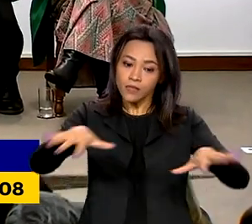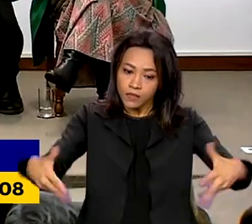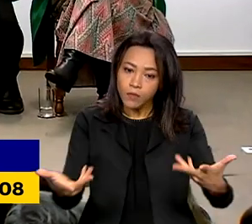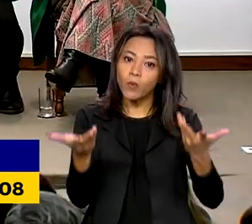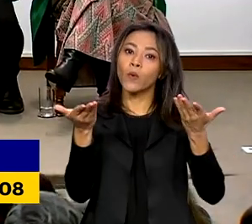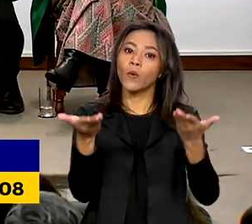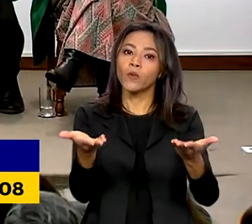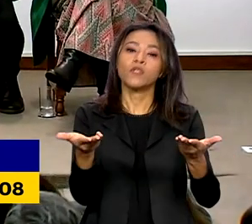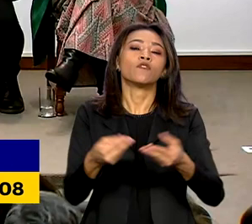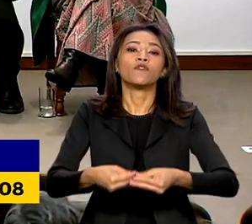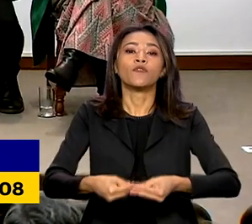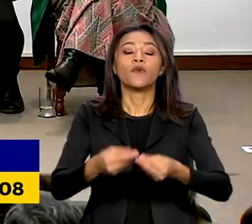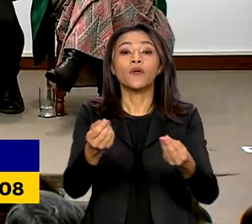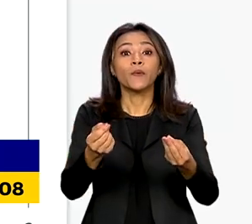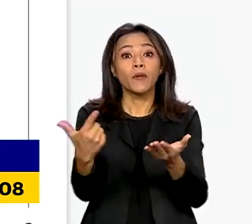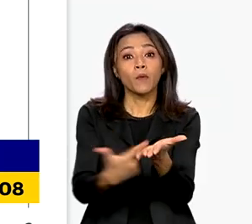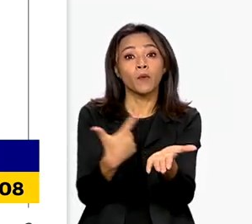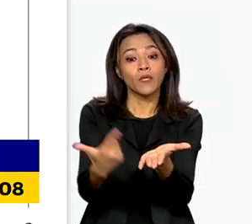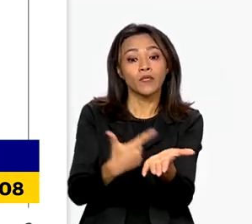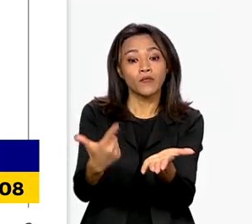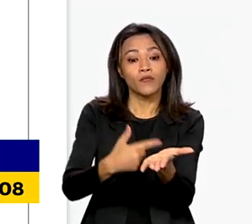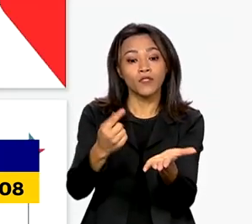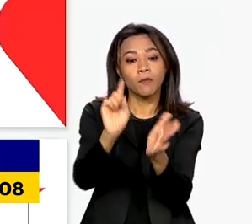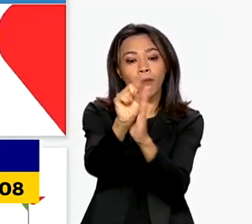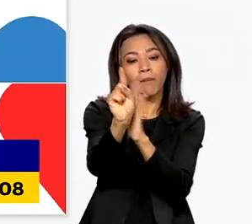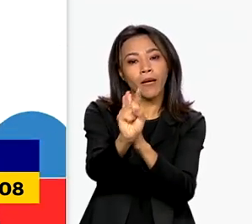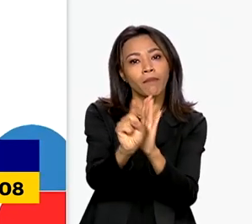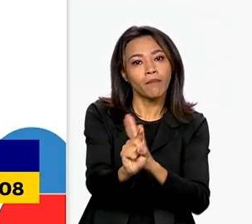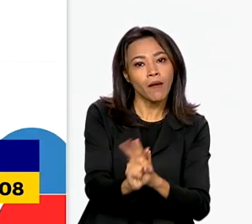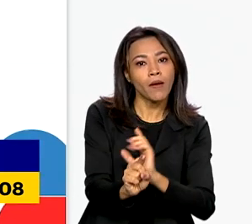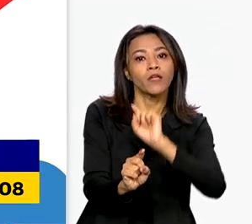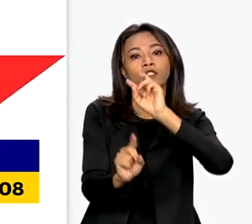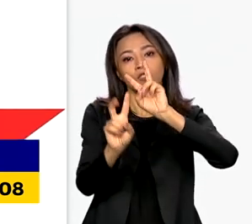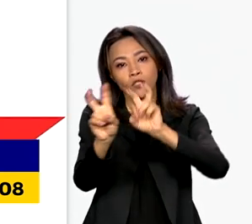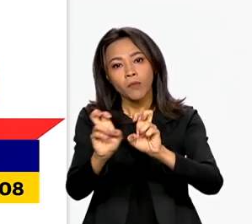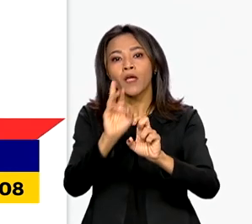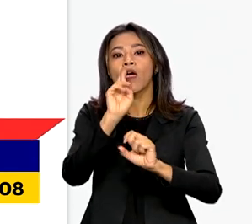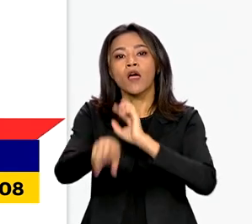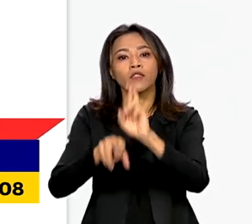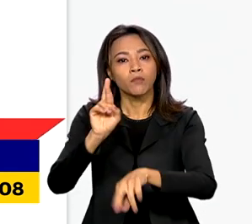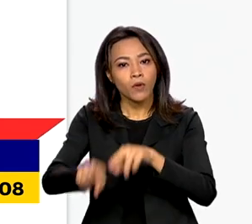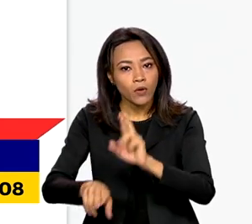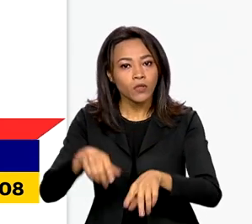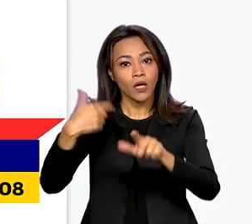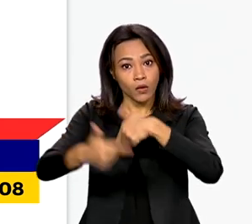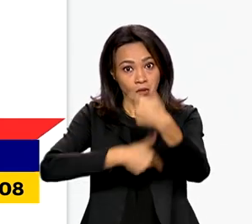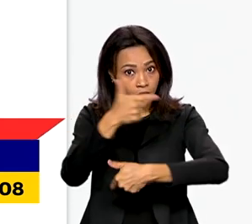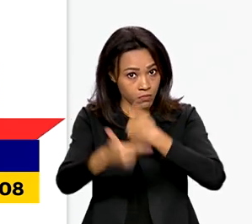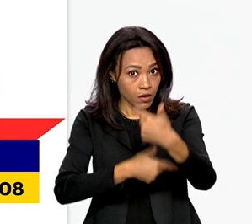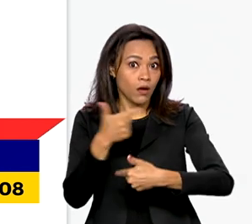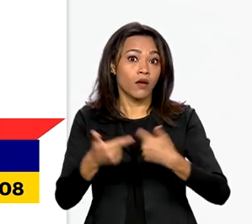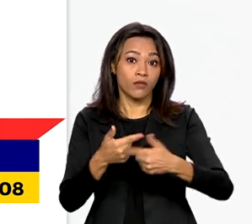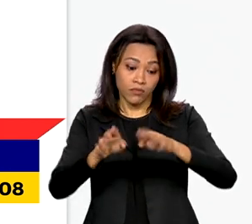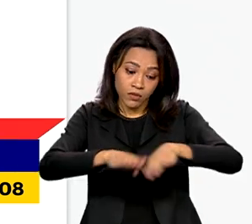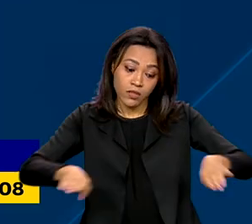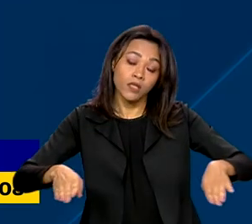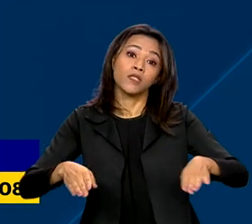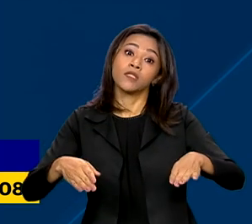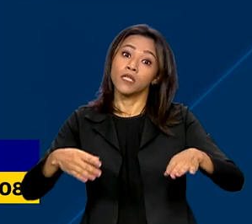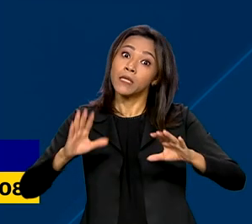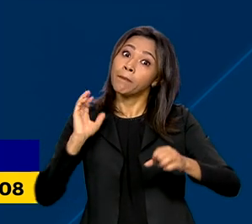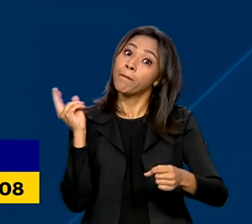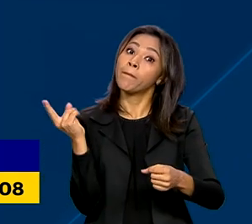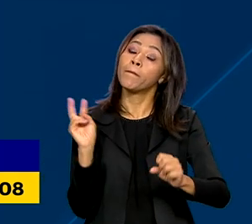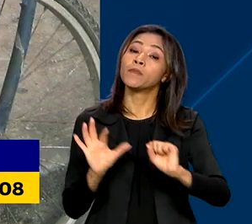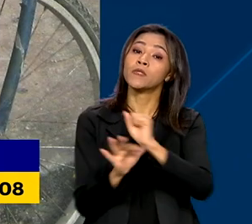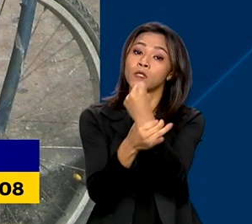lançado o Manual de Perguntas e Respostas sobre Trabalho Infantil e Proteção ao Adolescente Trabalhador. Pelo